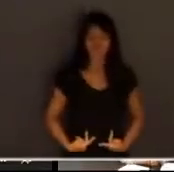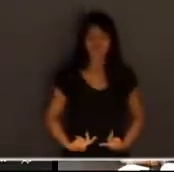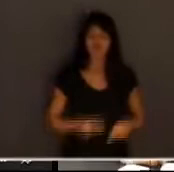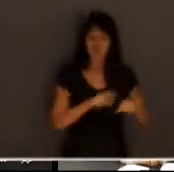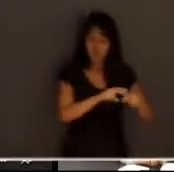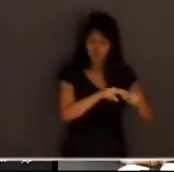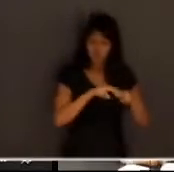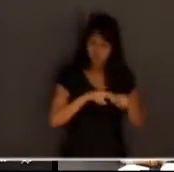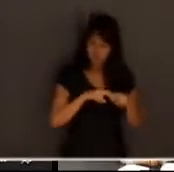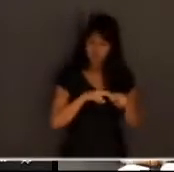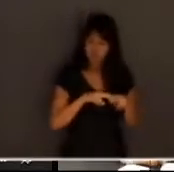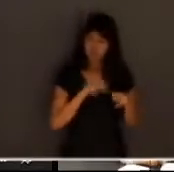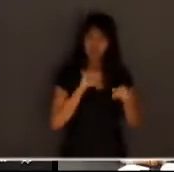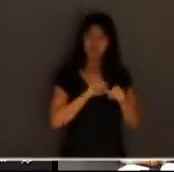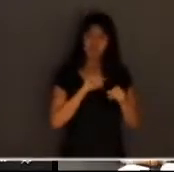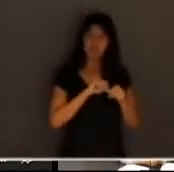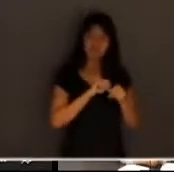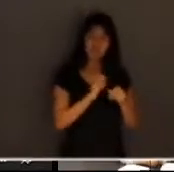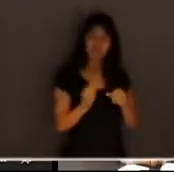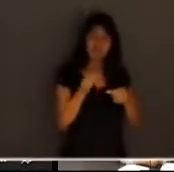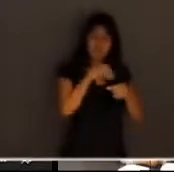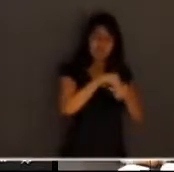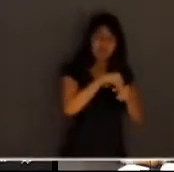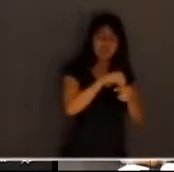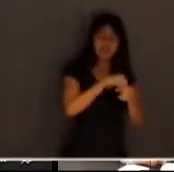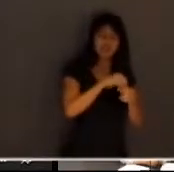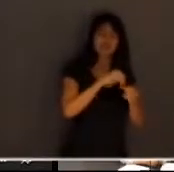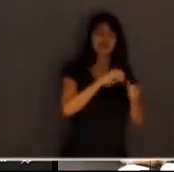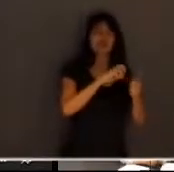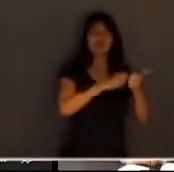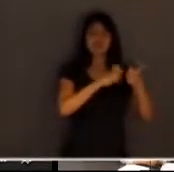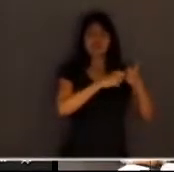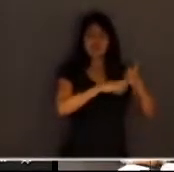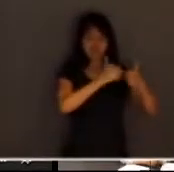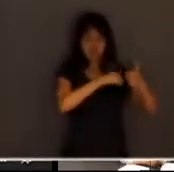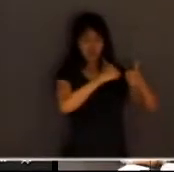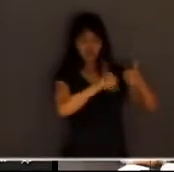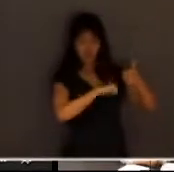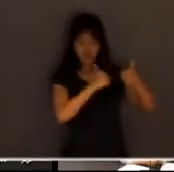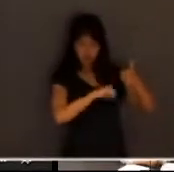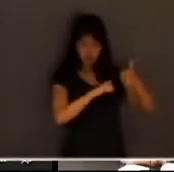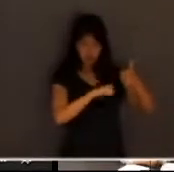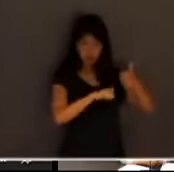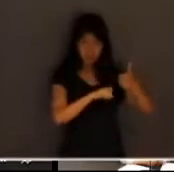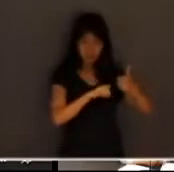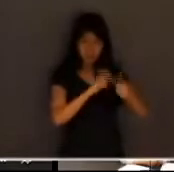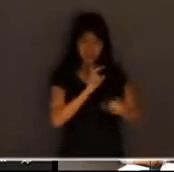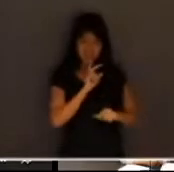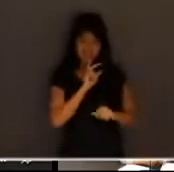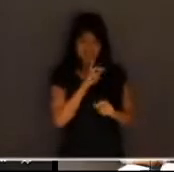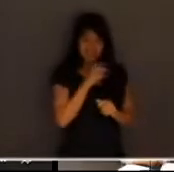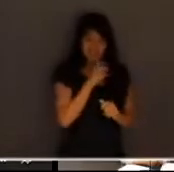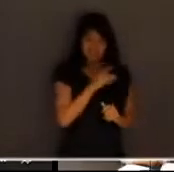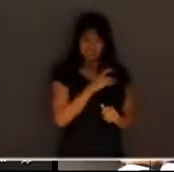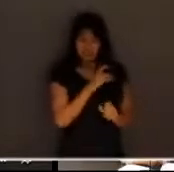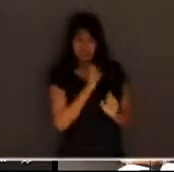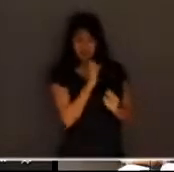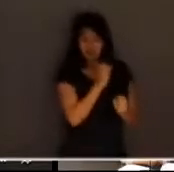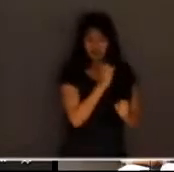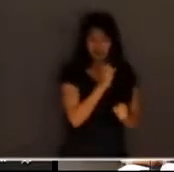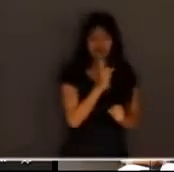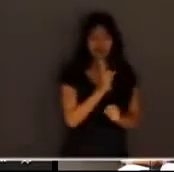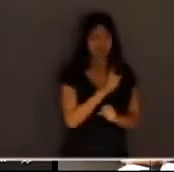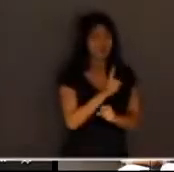atuar no tribunal do júri não deve ser encarado como um fardo atuar no tribunal do júri ocupar a tribuna da